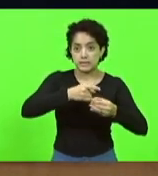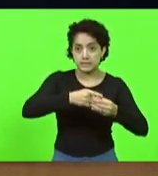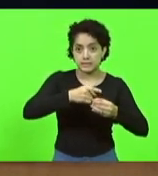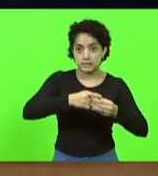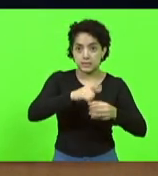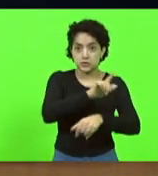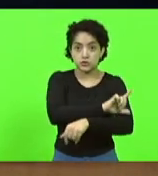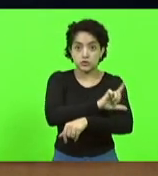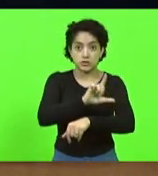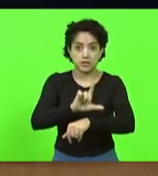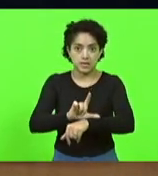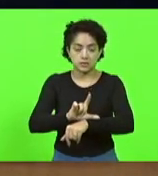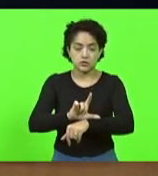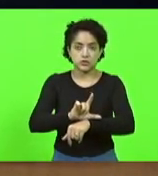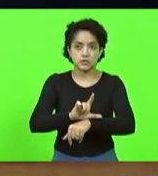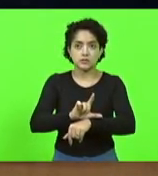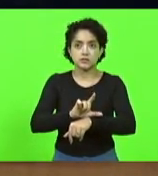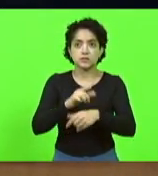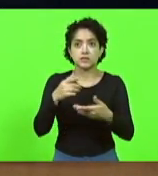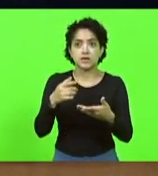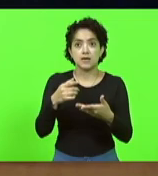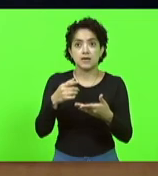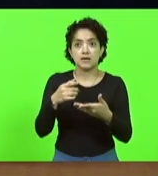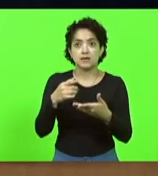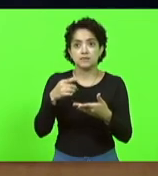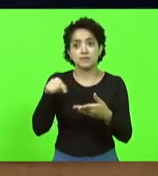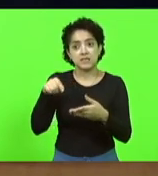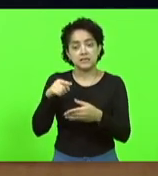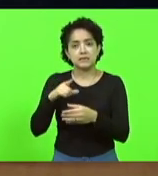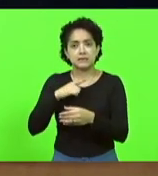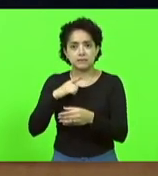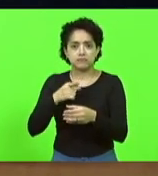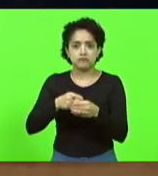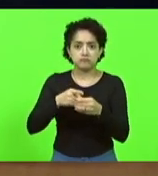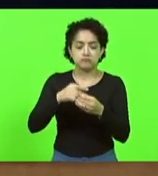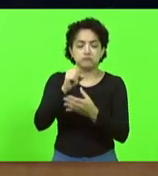que o C.A.S.A.S ele se encontra aqui mais no litoral, São José,